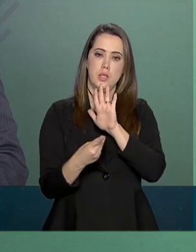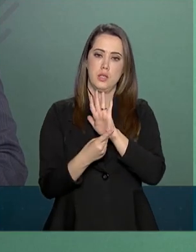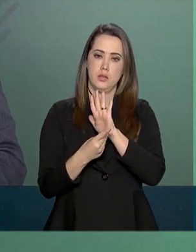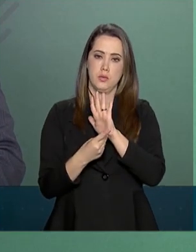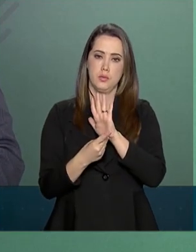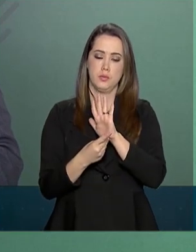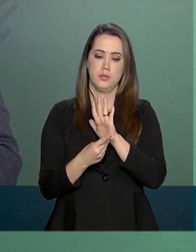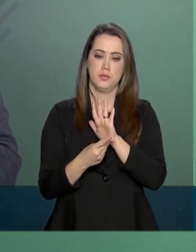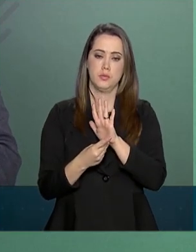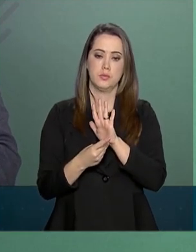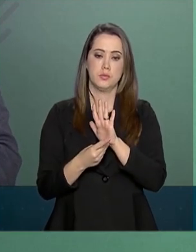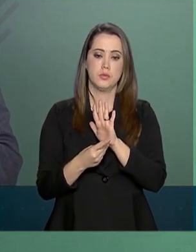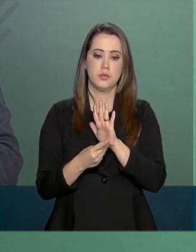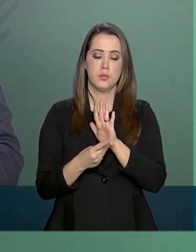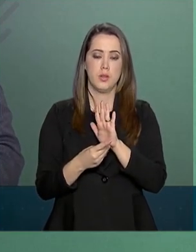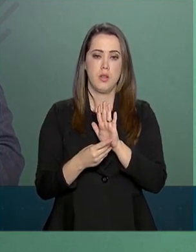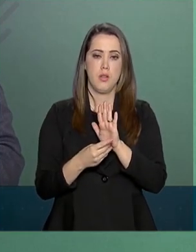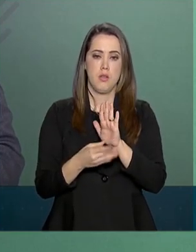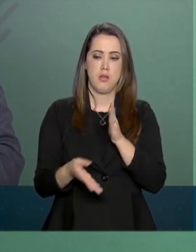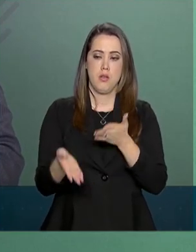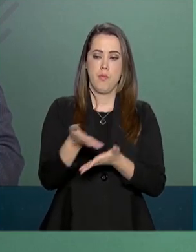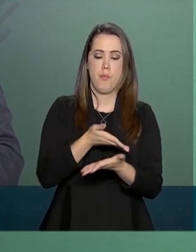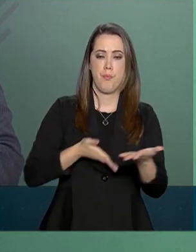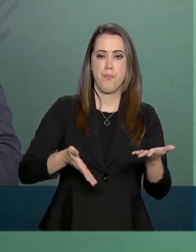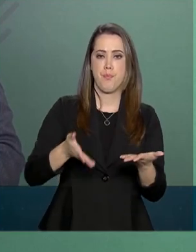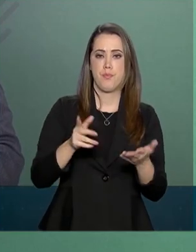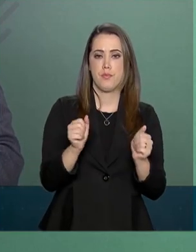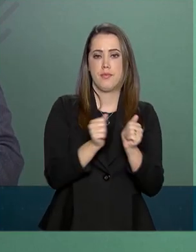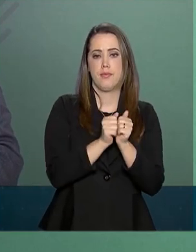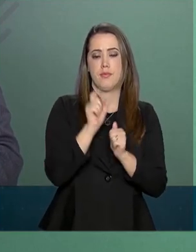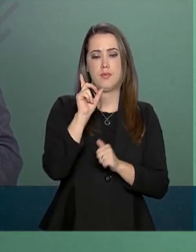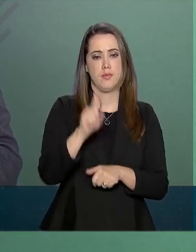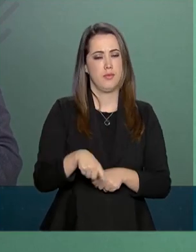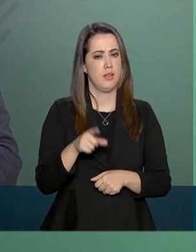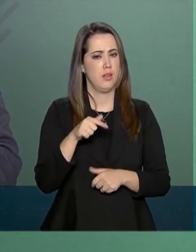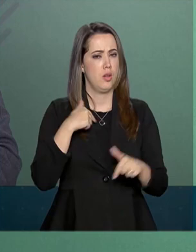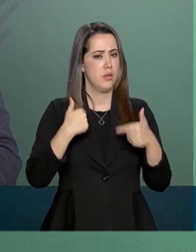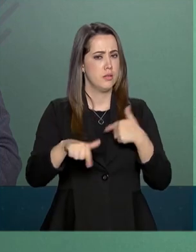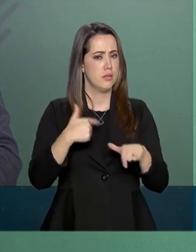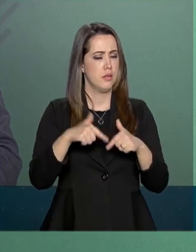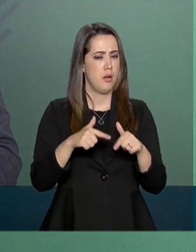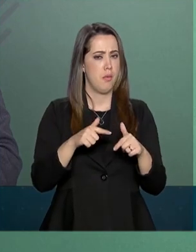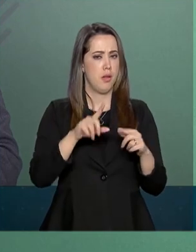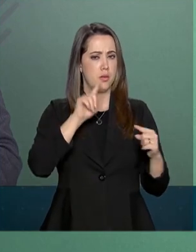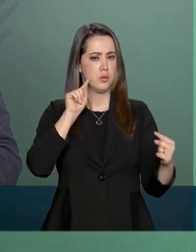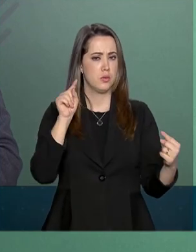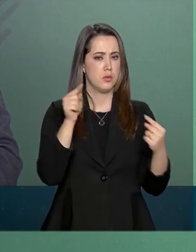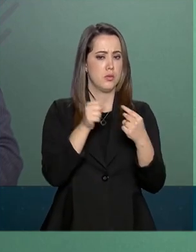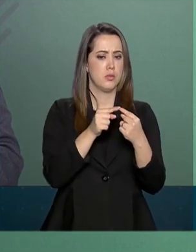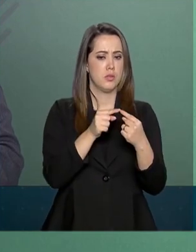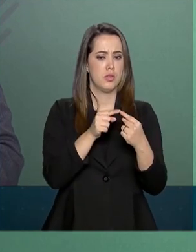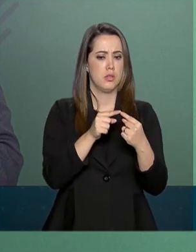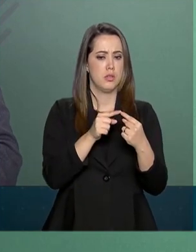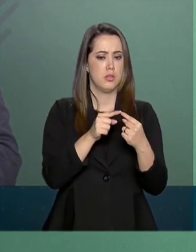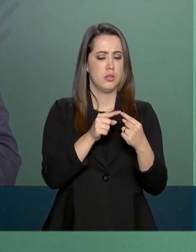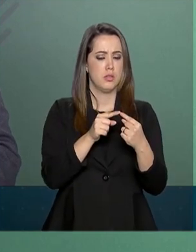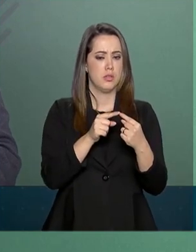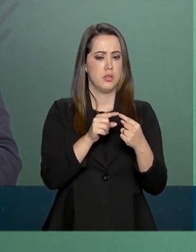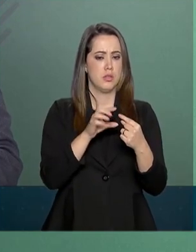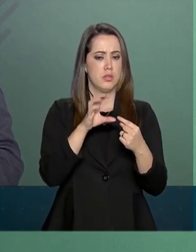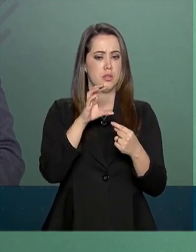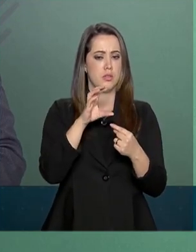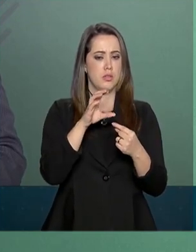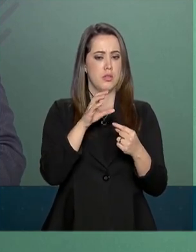que envolverá as ações referentes a CACs, quais